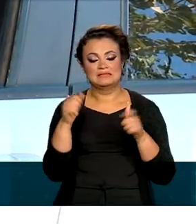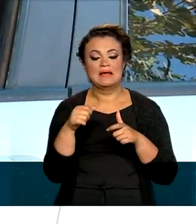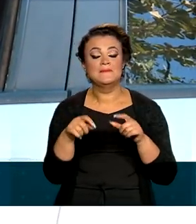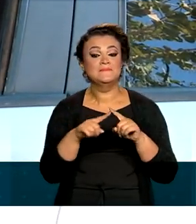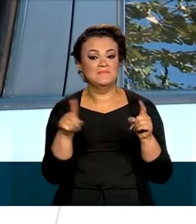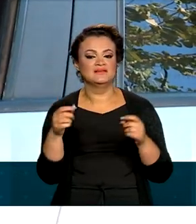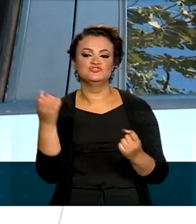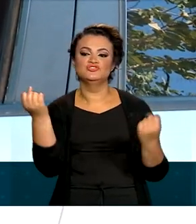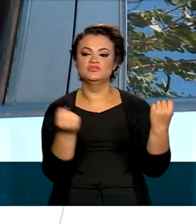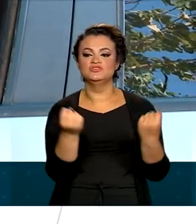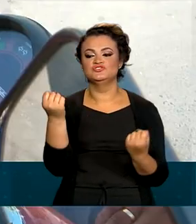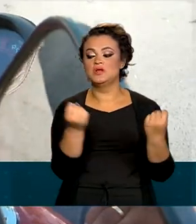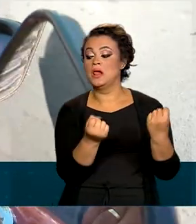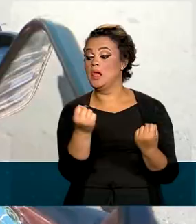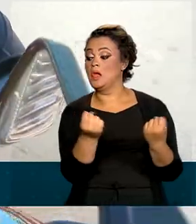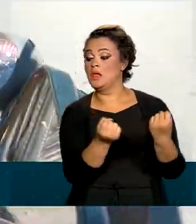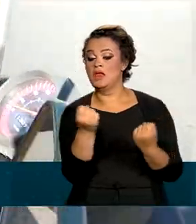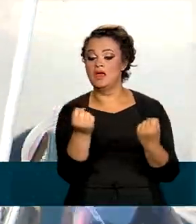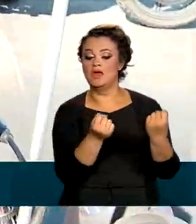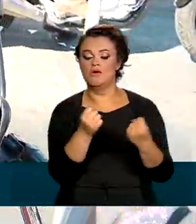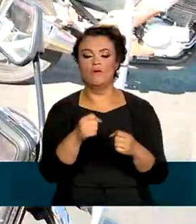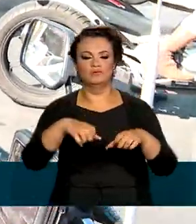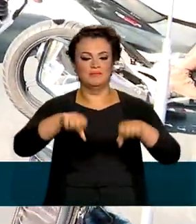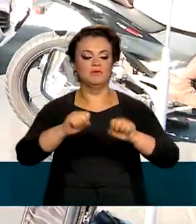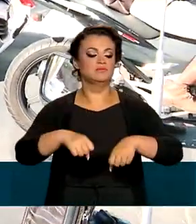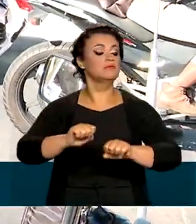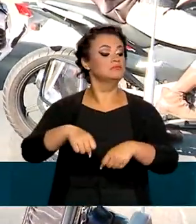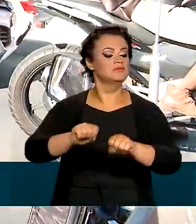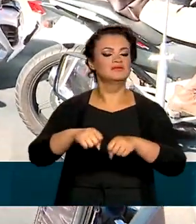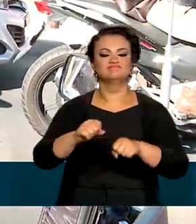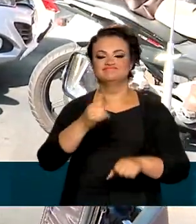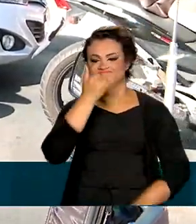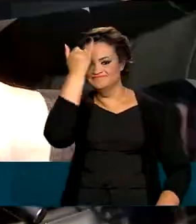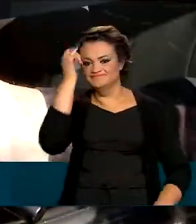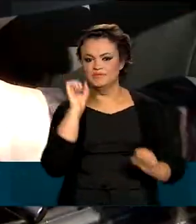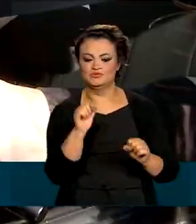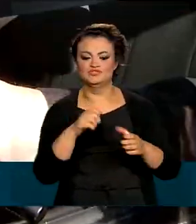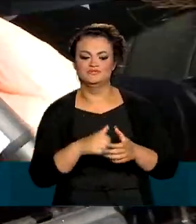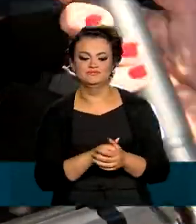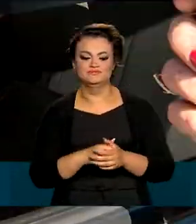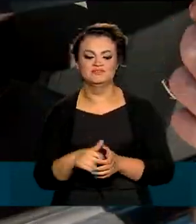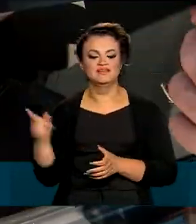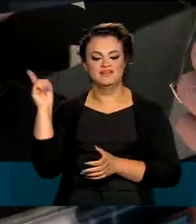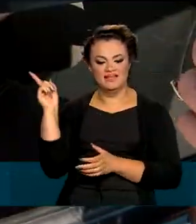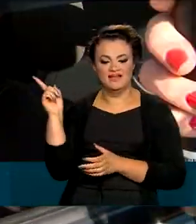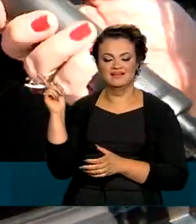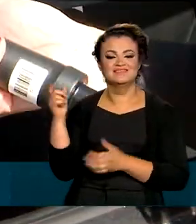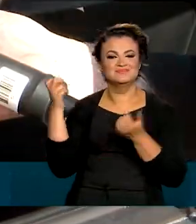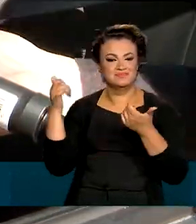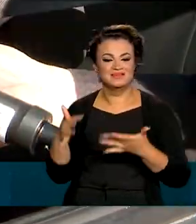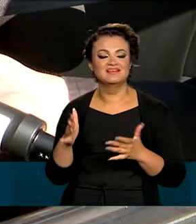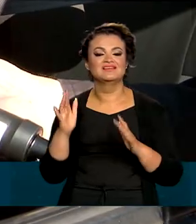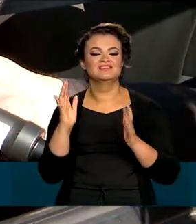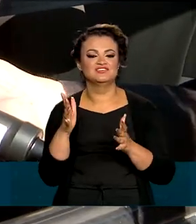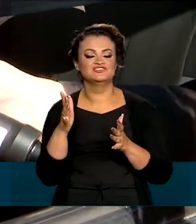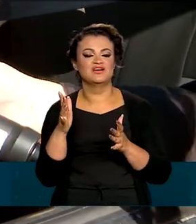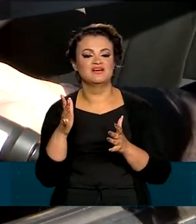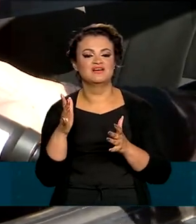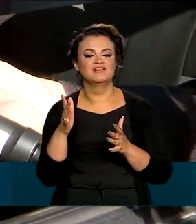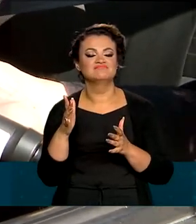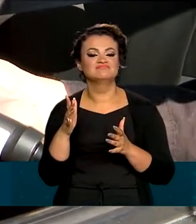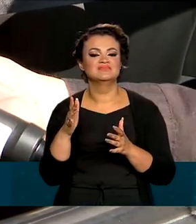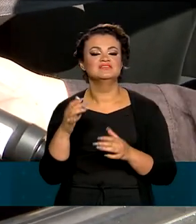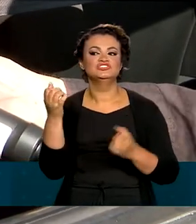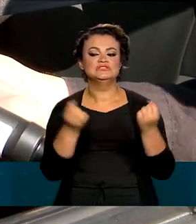usar o aparelho ao volante ou na moto pode causar acidentes graves. Essa contadora diz que já atendeu muitas